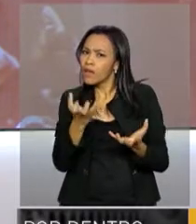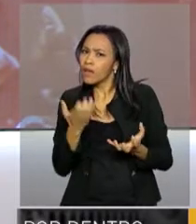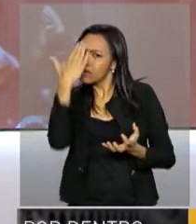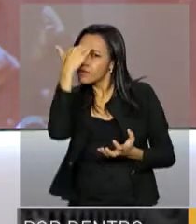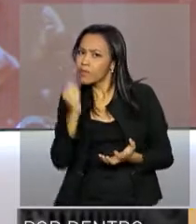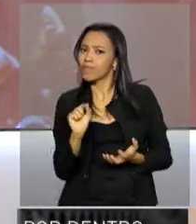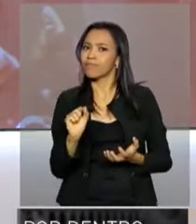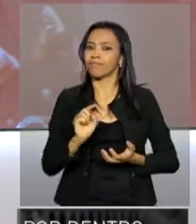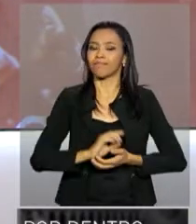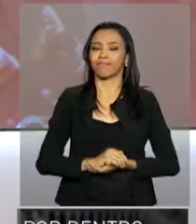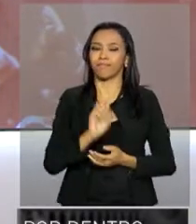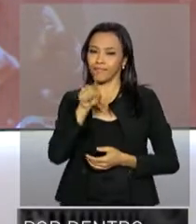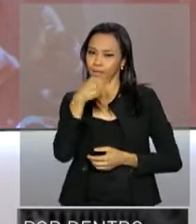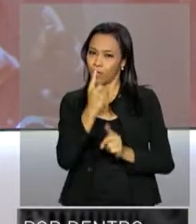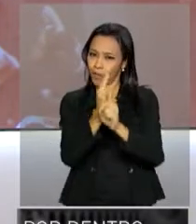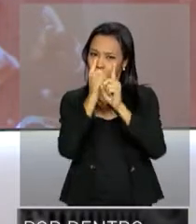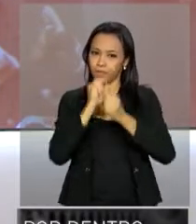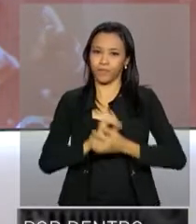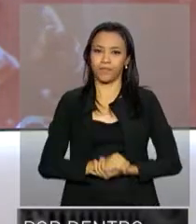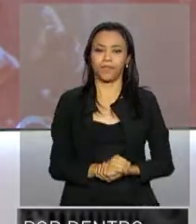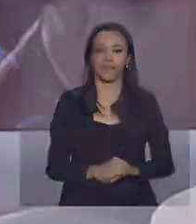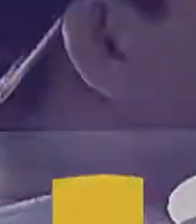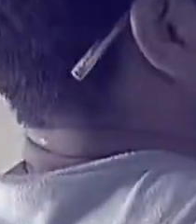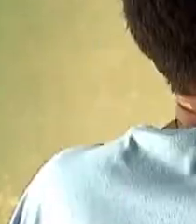gostaria de saber. Até a próxima!